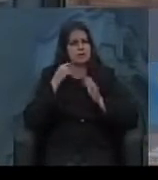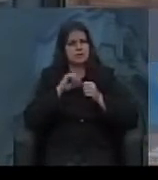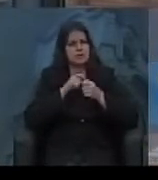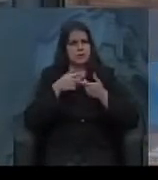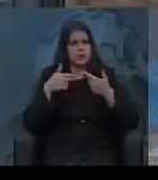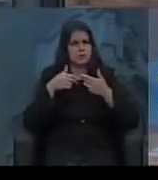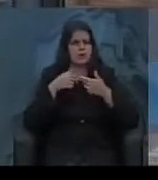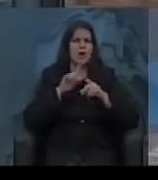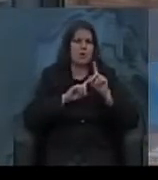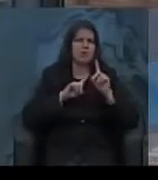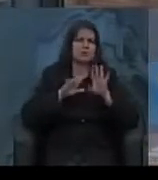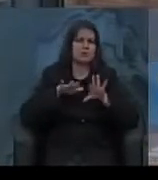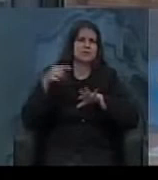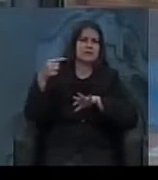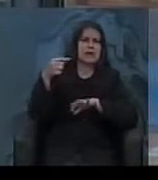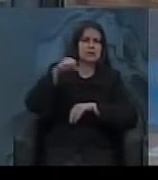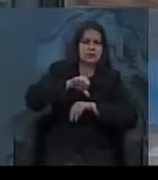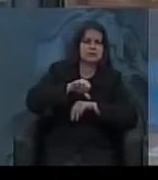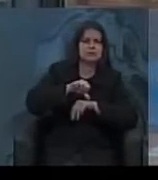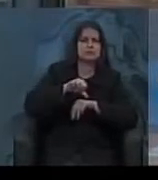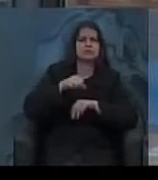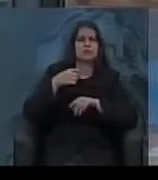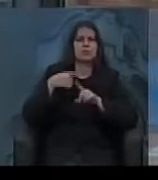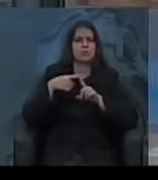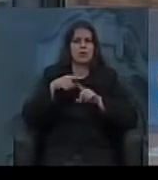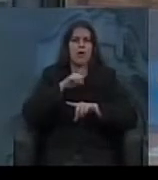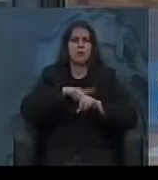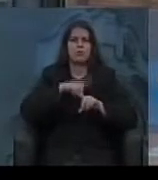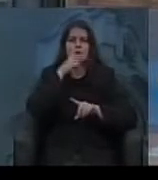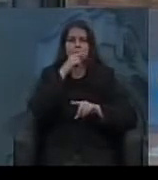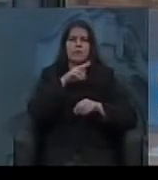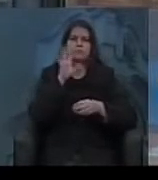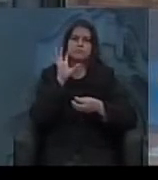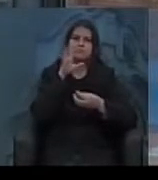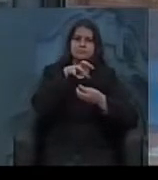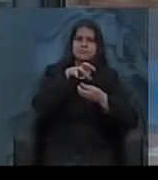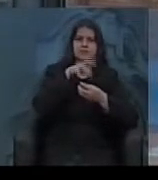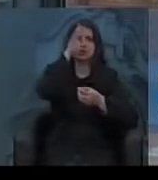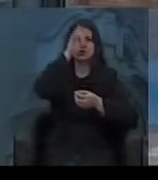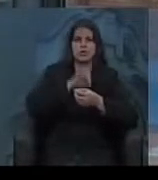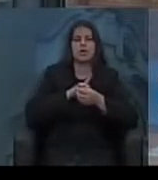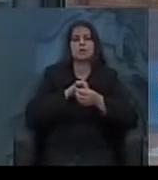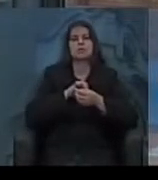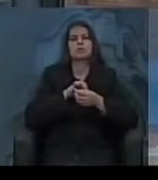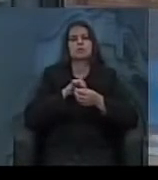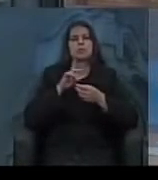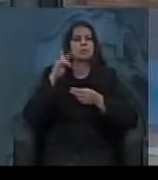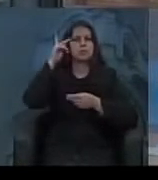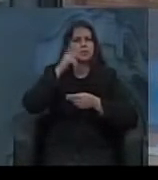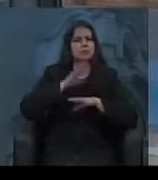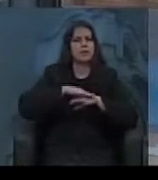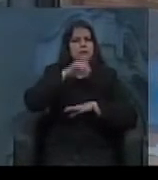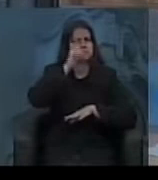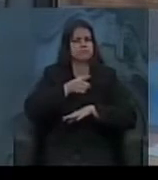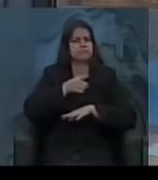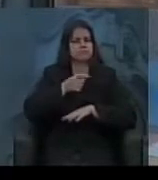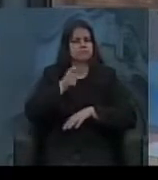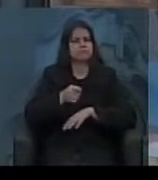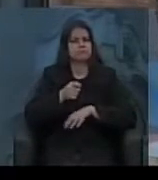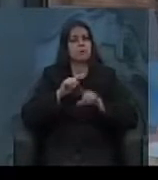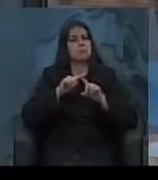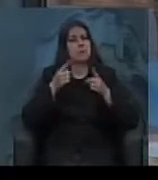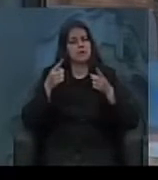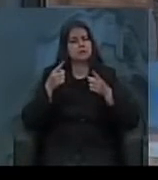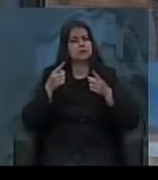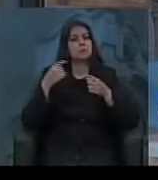um lado, um lado negativo, há uma supressão dos direitos políticos, e até um regime mais ditatorial, por